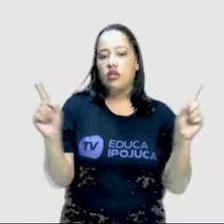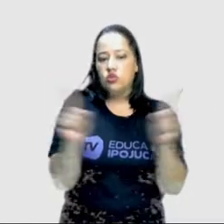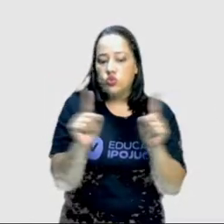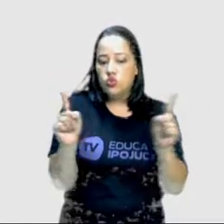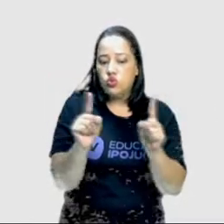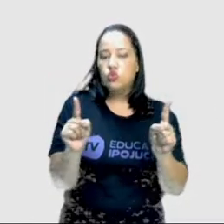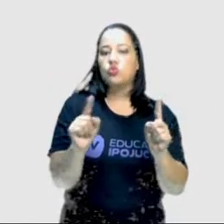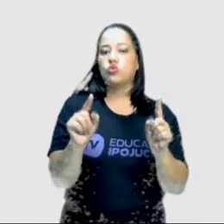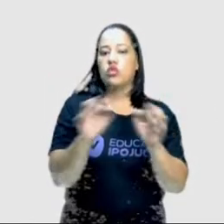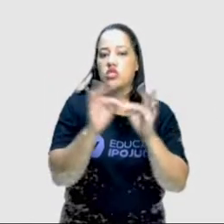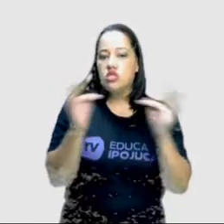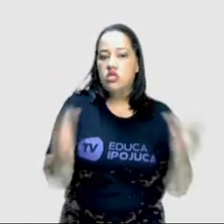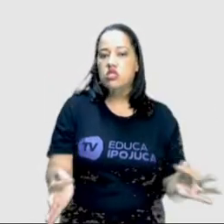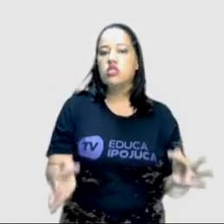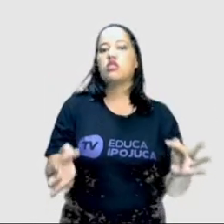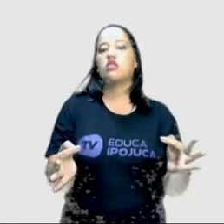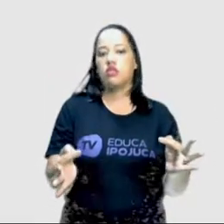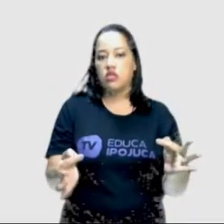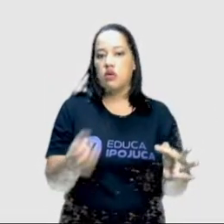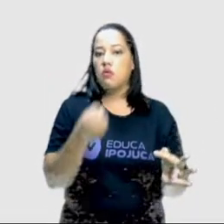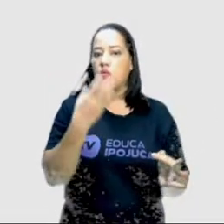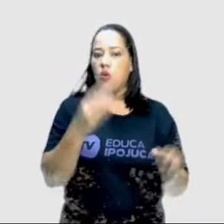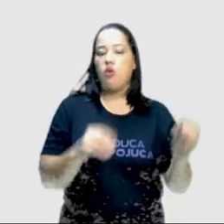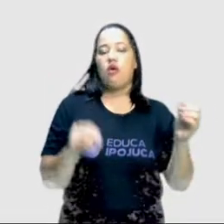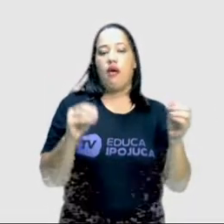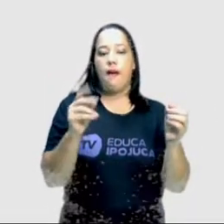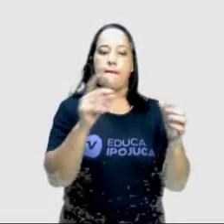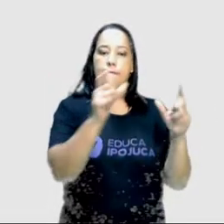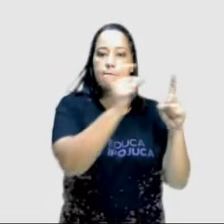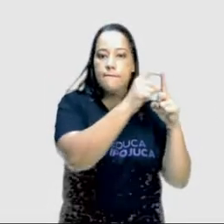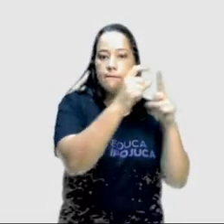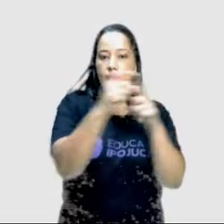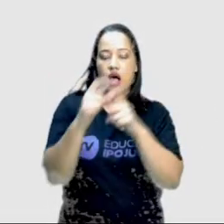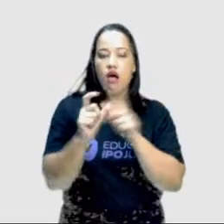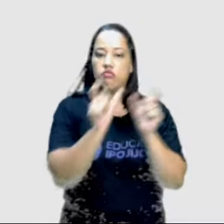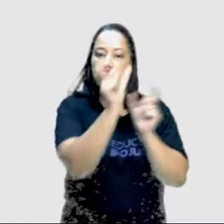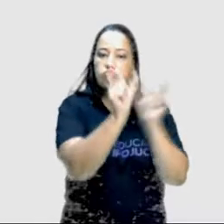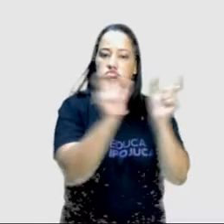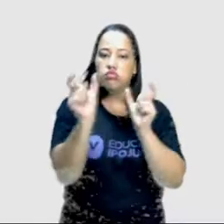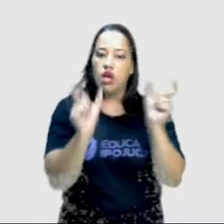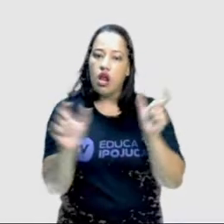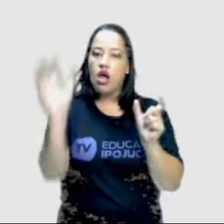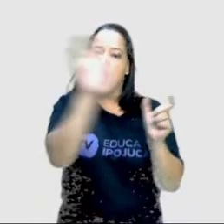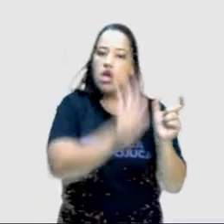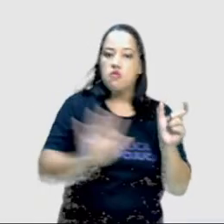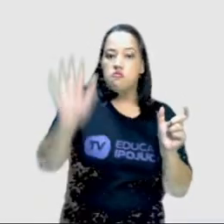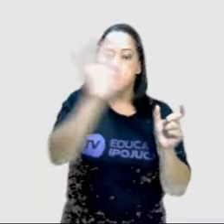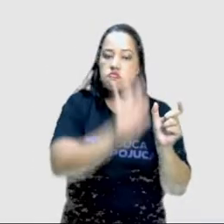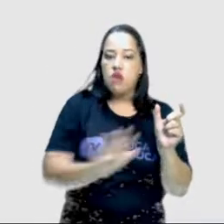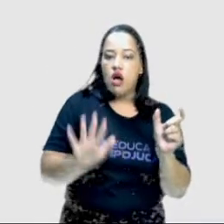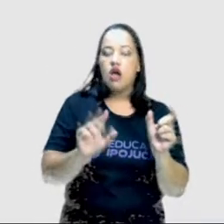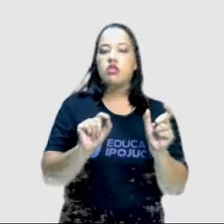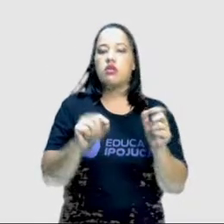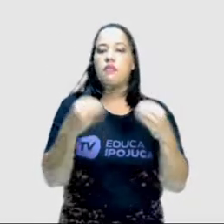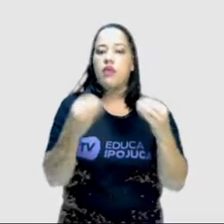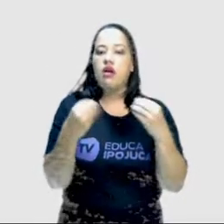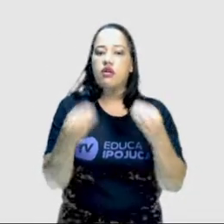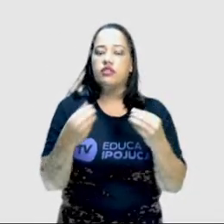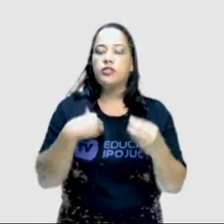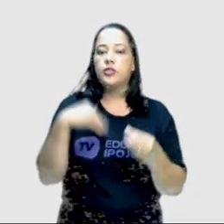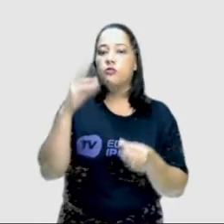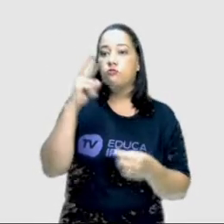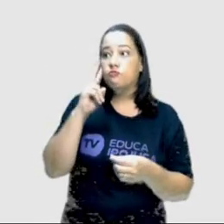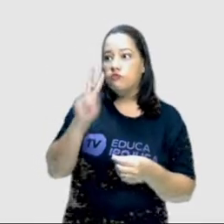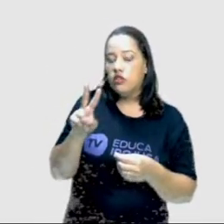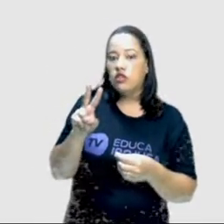Por isso que ela vai fazer esse joguete de palavras e imagens, para que a gente consiga entender,